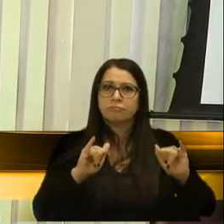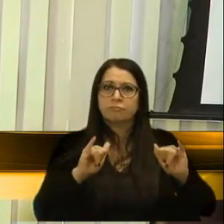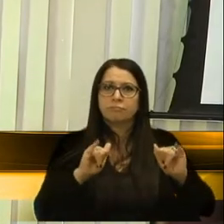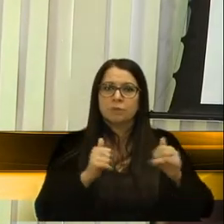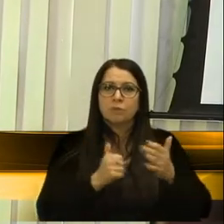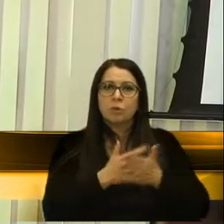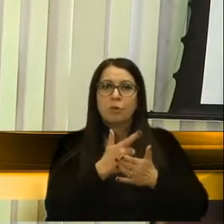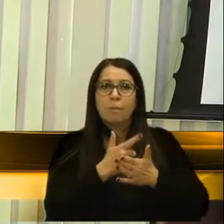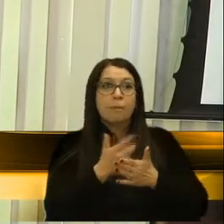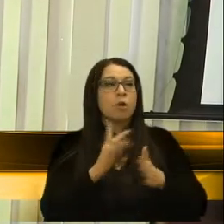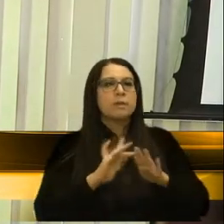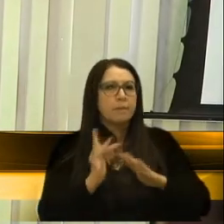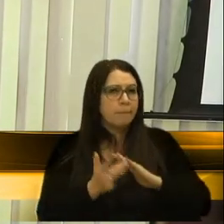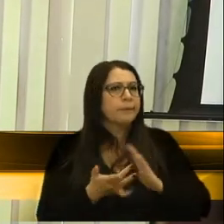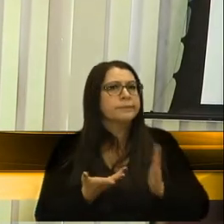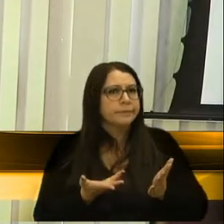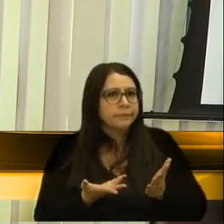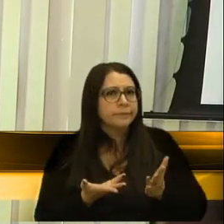a imprensa.